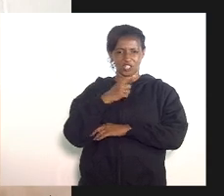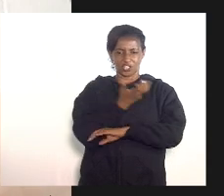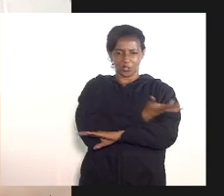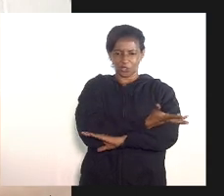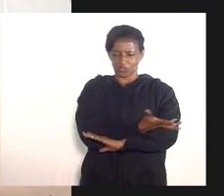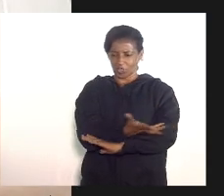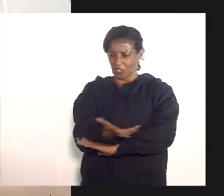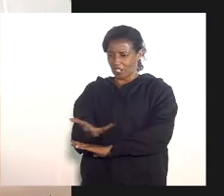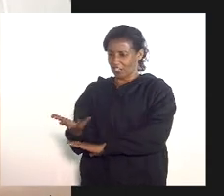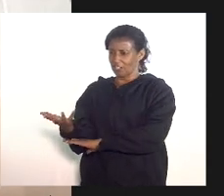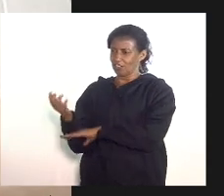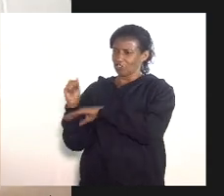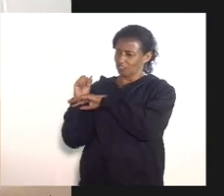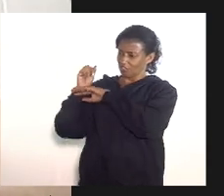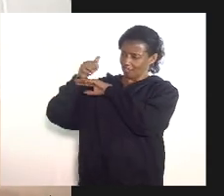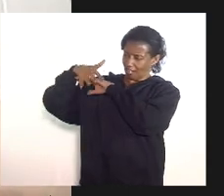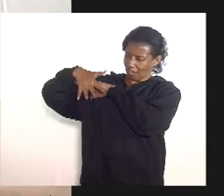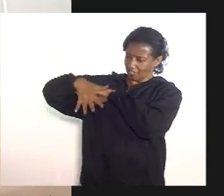cascata